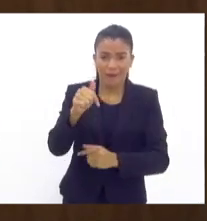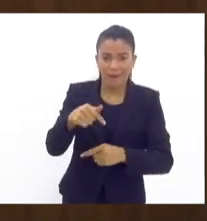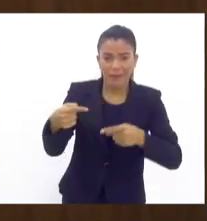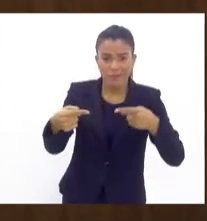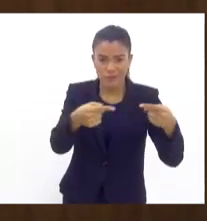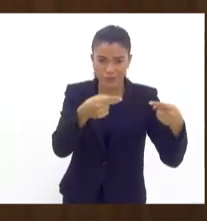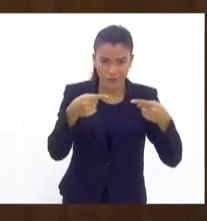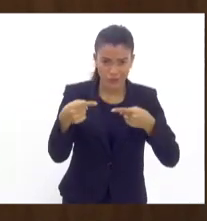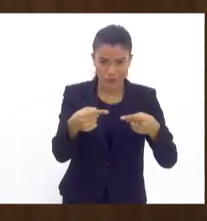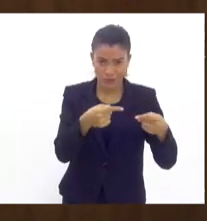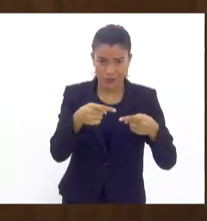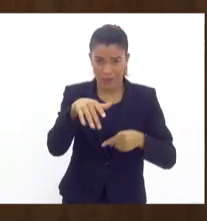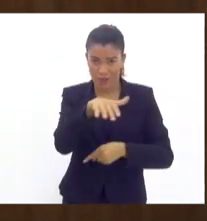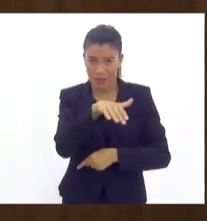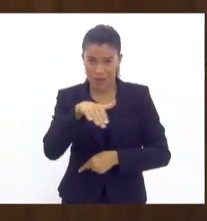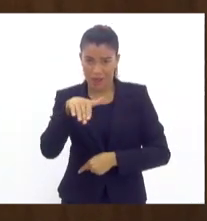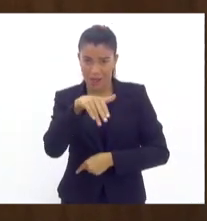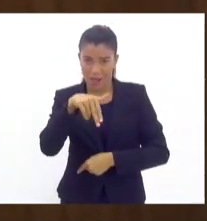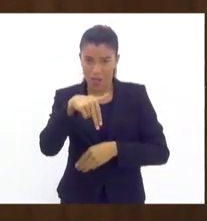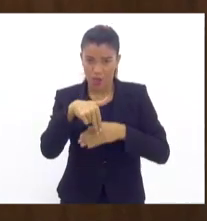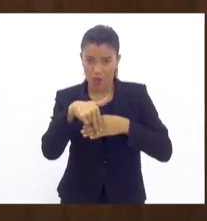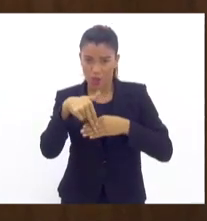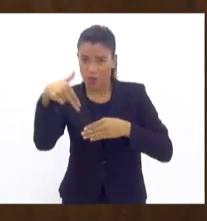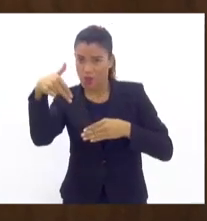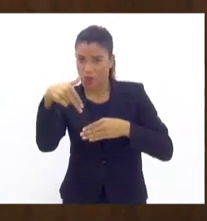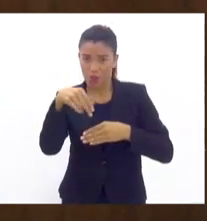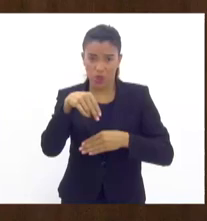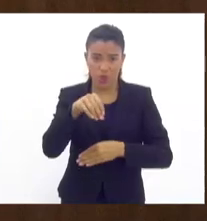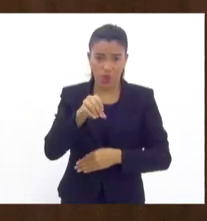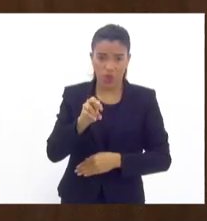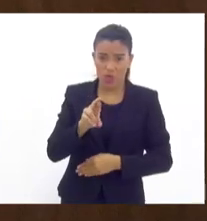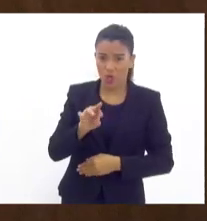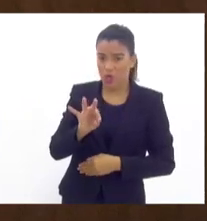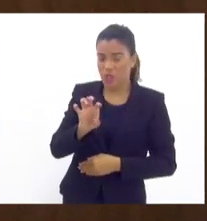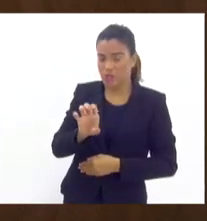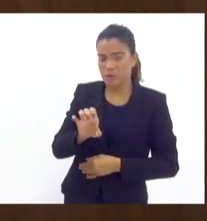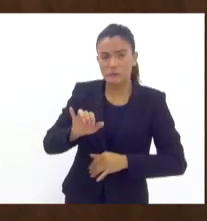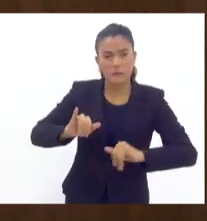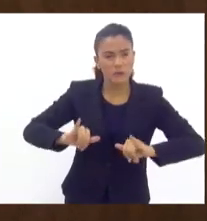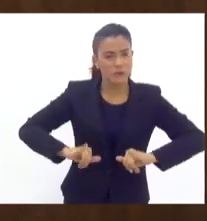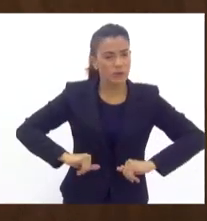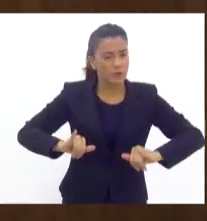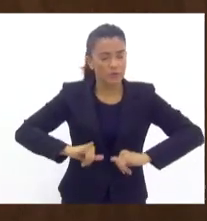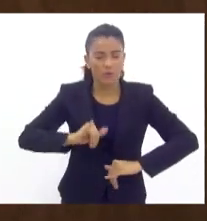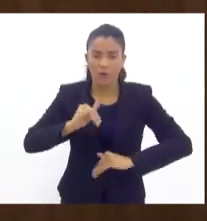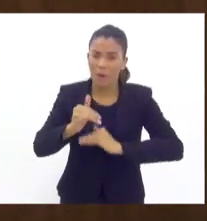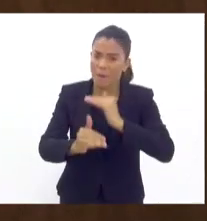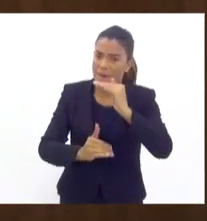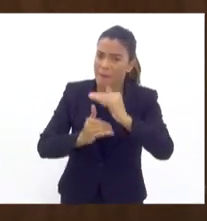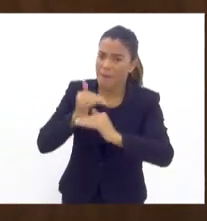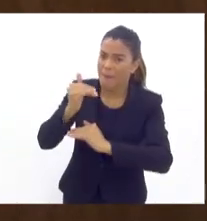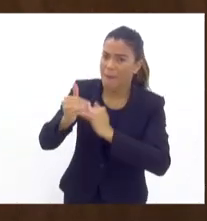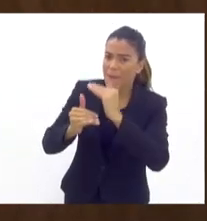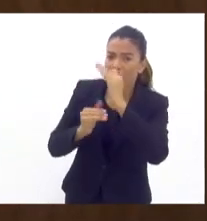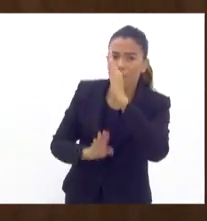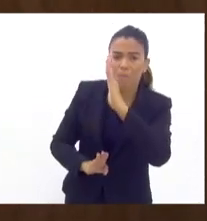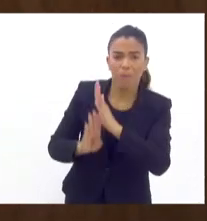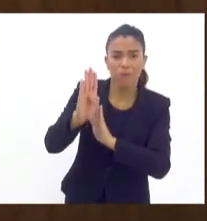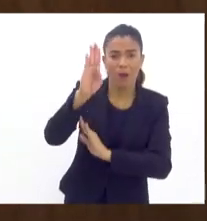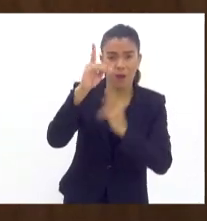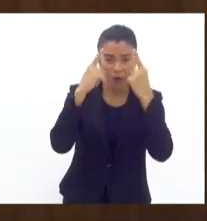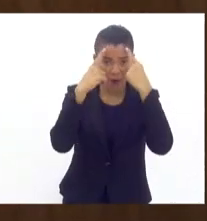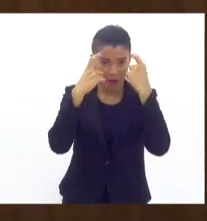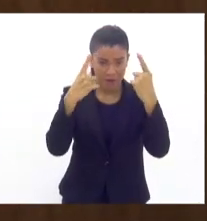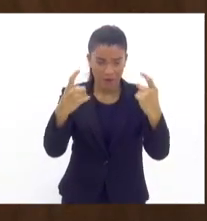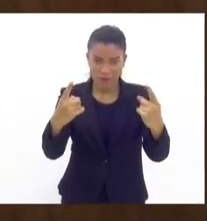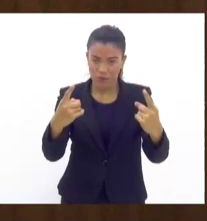A Zona Norte tem sofrido muito com o avanço da violência, mas não